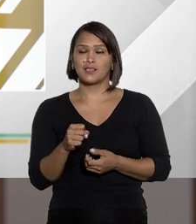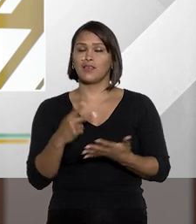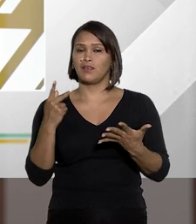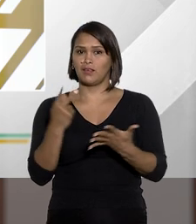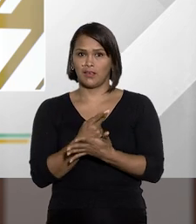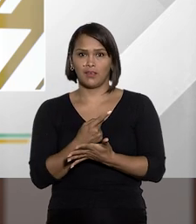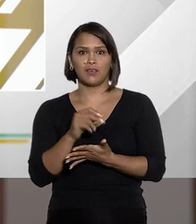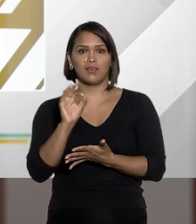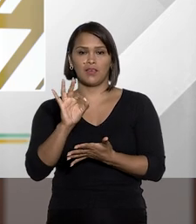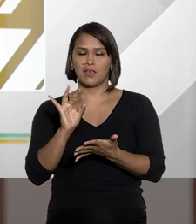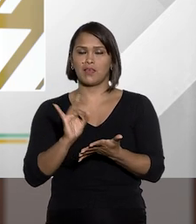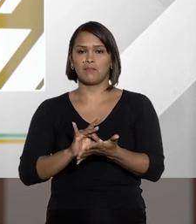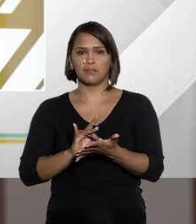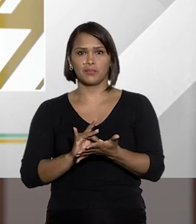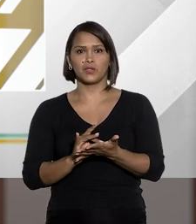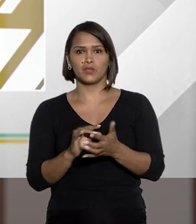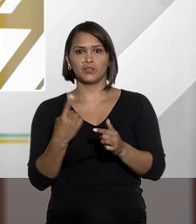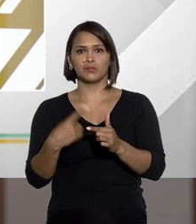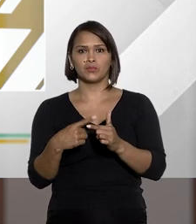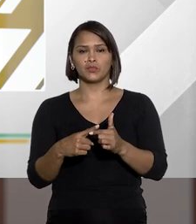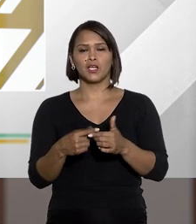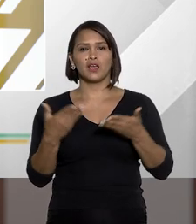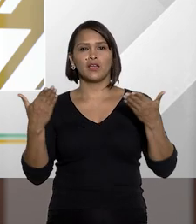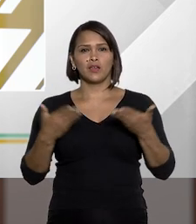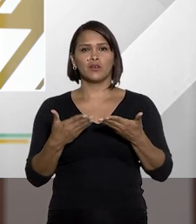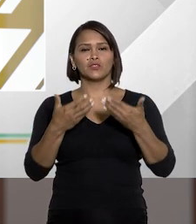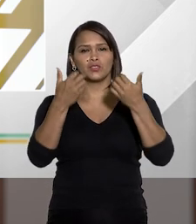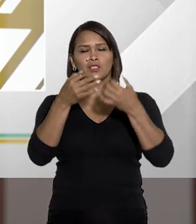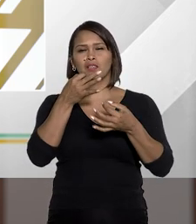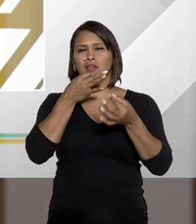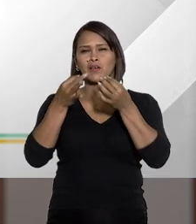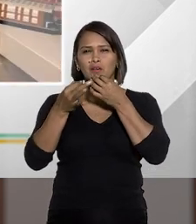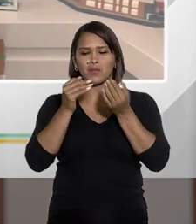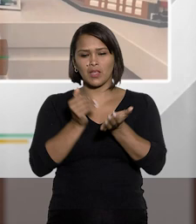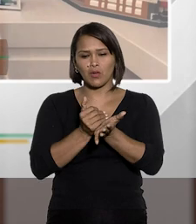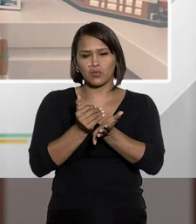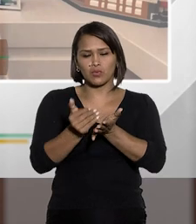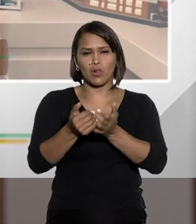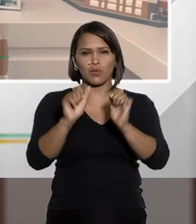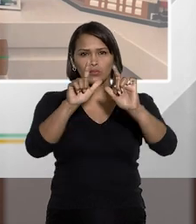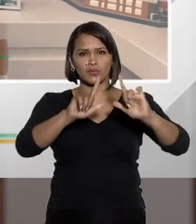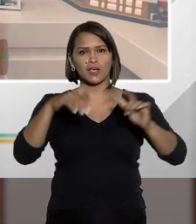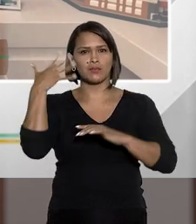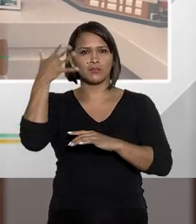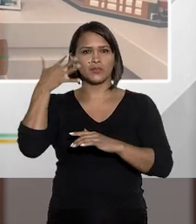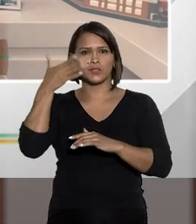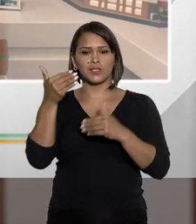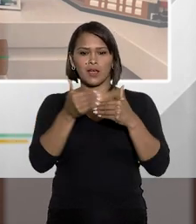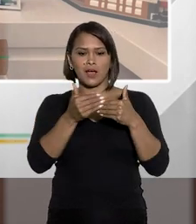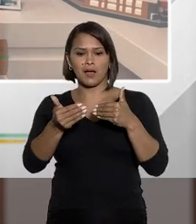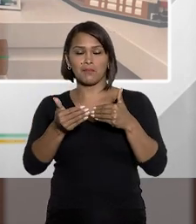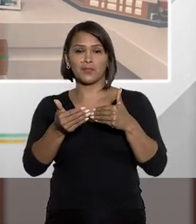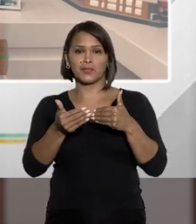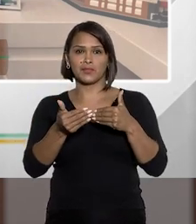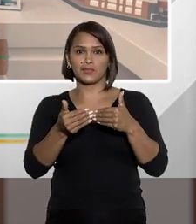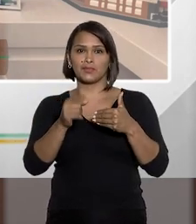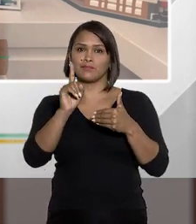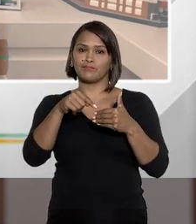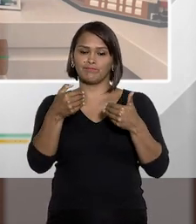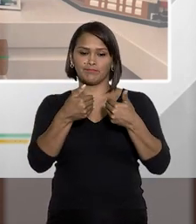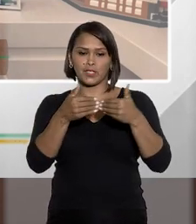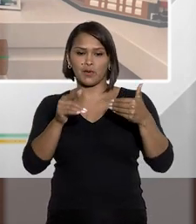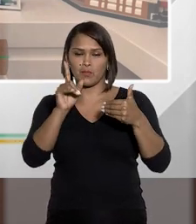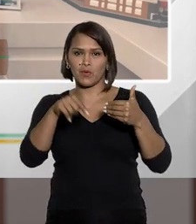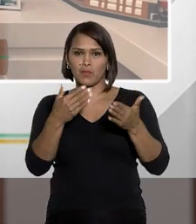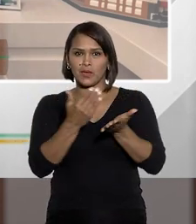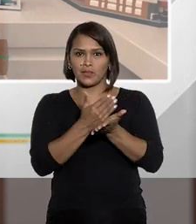Certamente que sim, Tiago. Certamente que sim e acho que eu já já comentei ao longo da exposição que desde a porta de entrada,